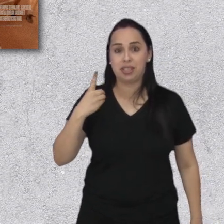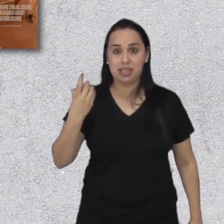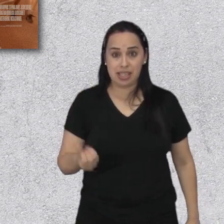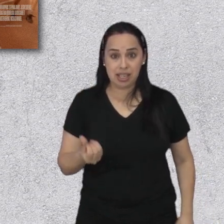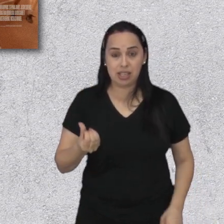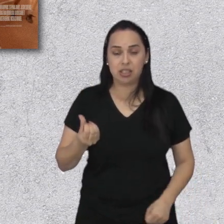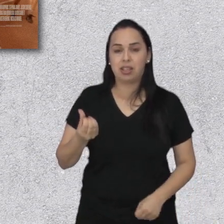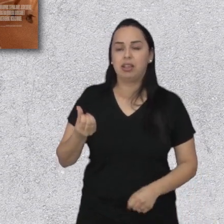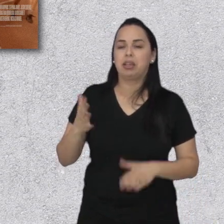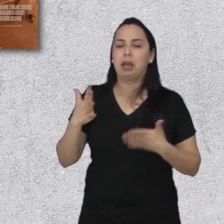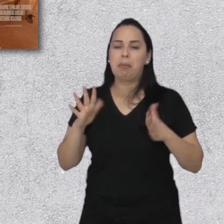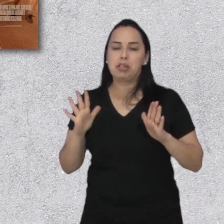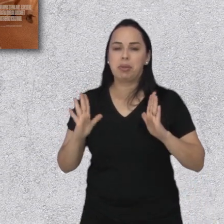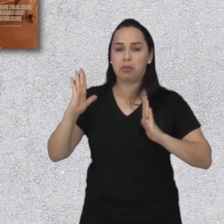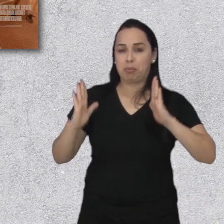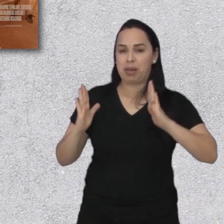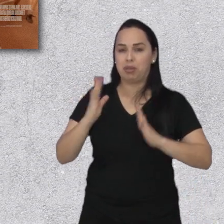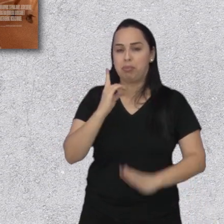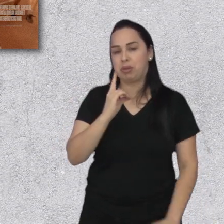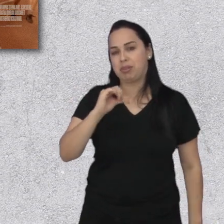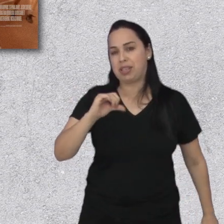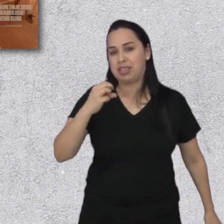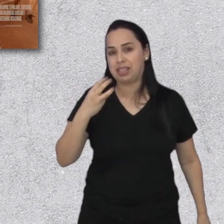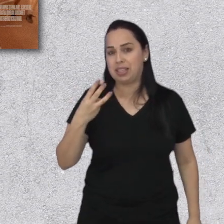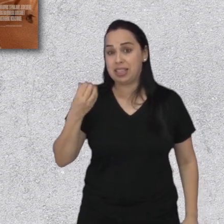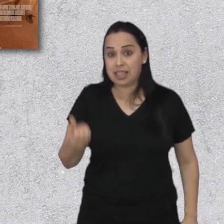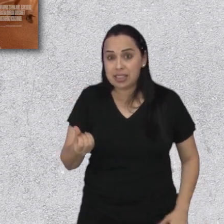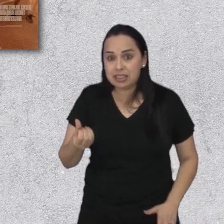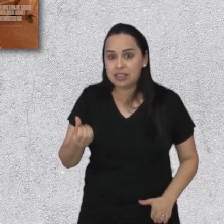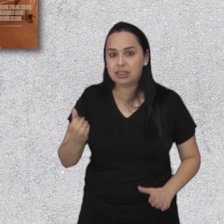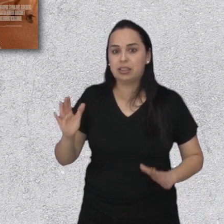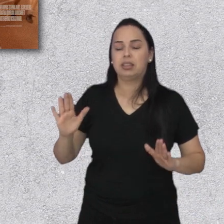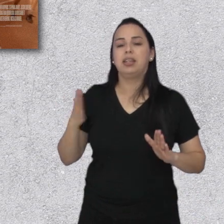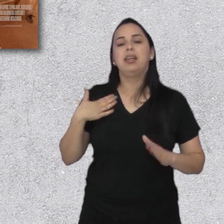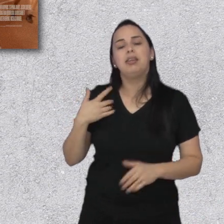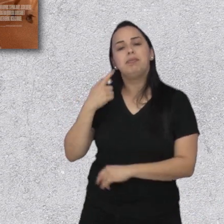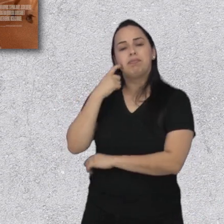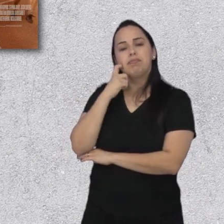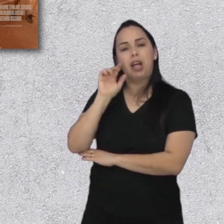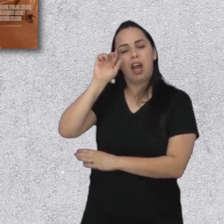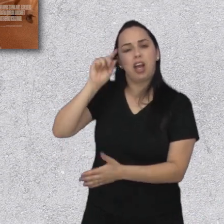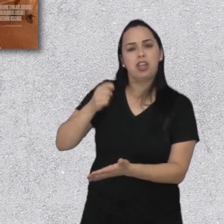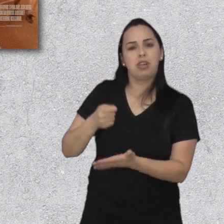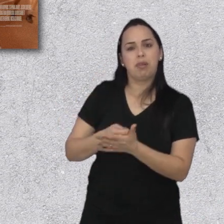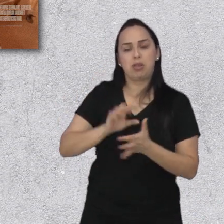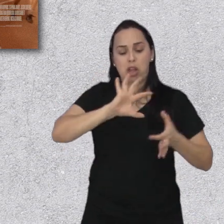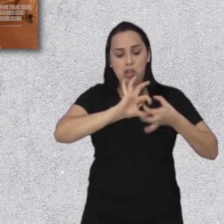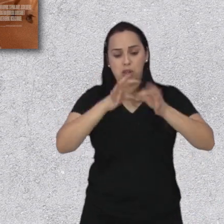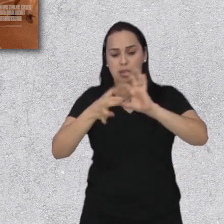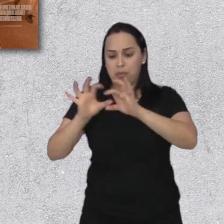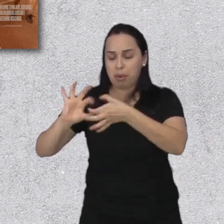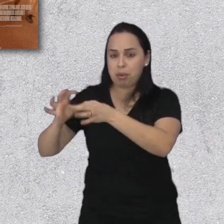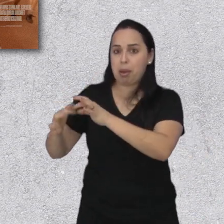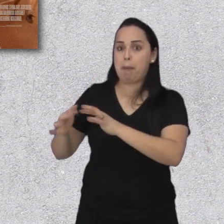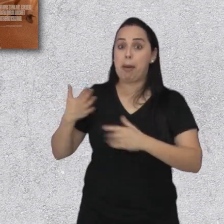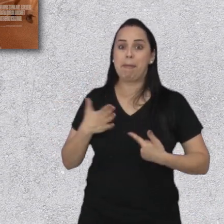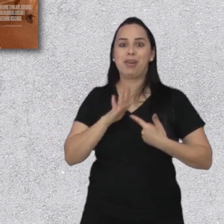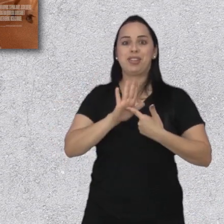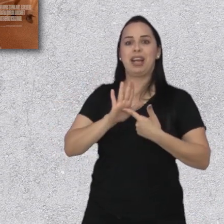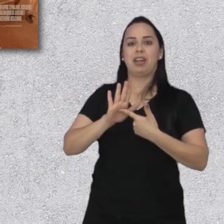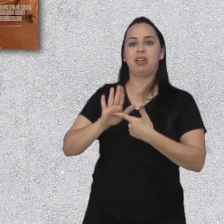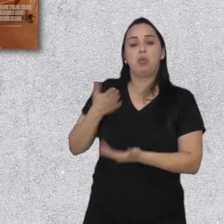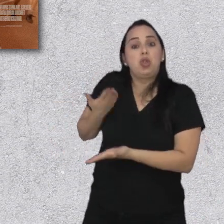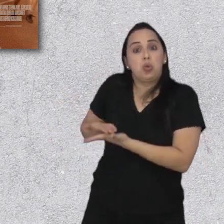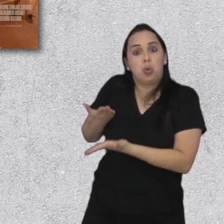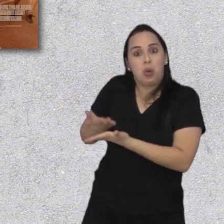1936 durante o regime nazista, Hitler decidiu sediar os Jogos Olímpicos para demonstrar sua tese de